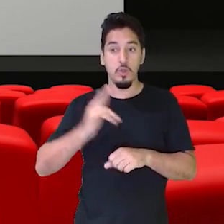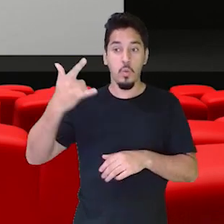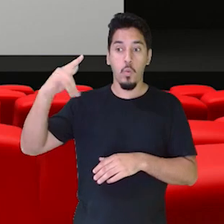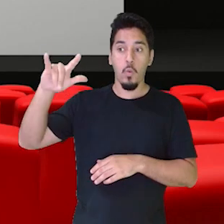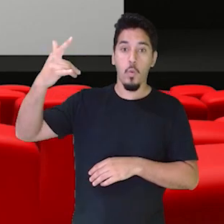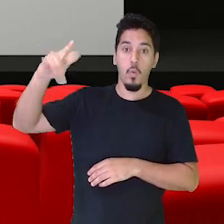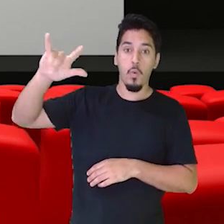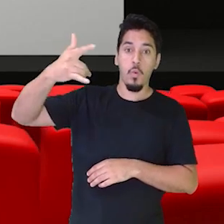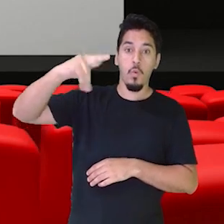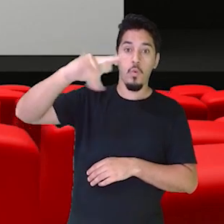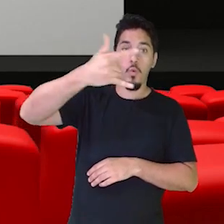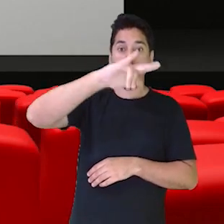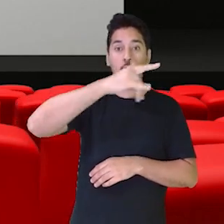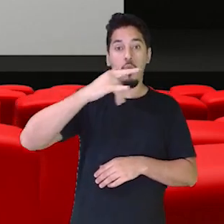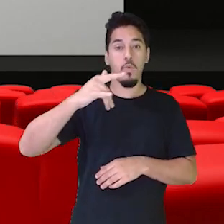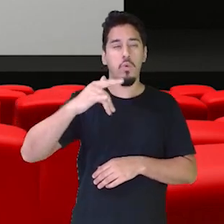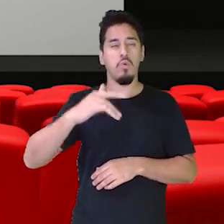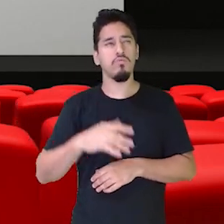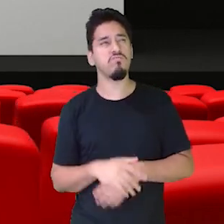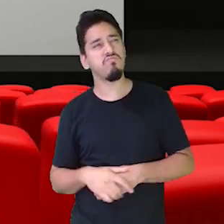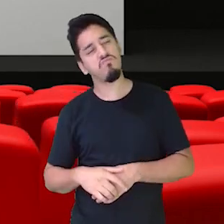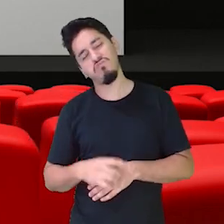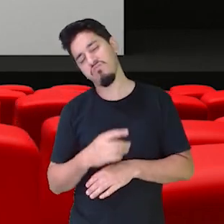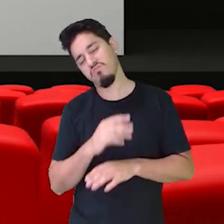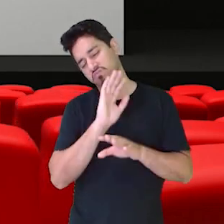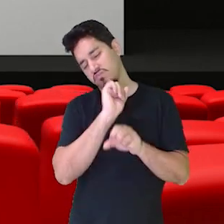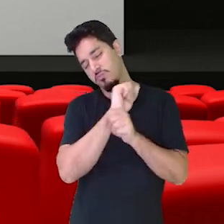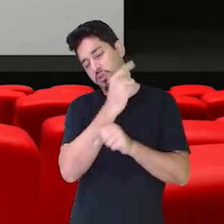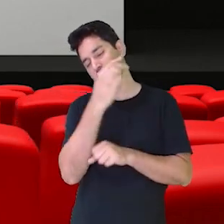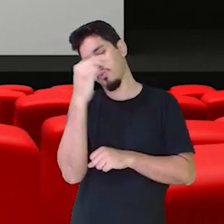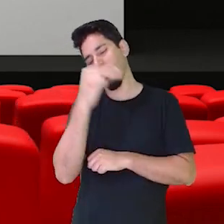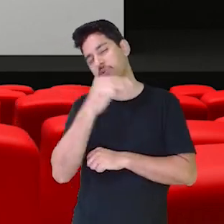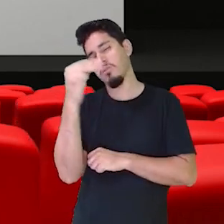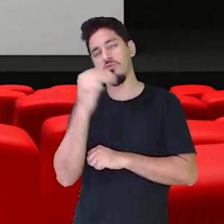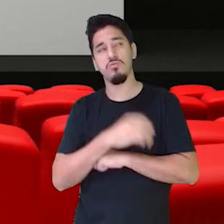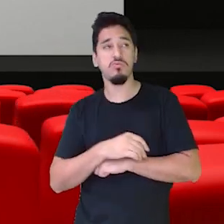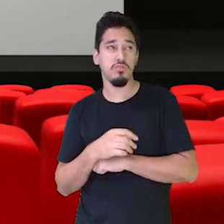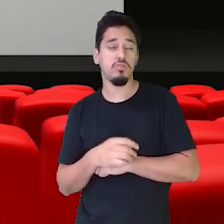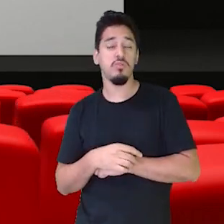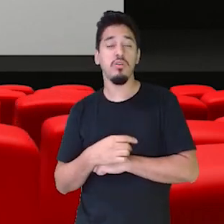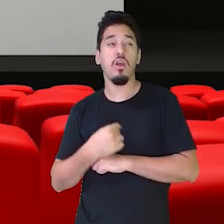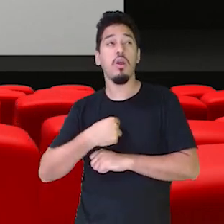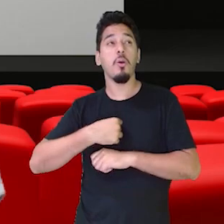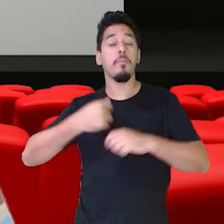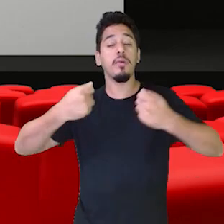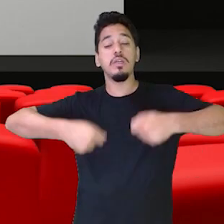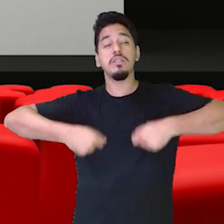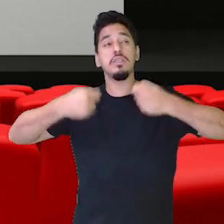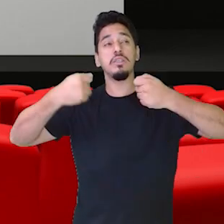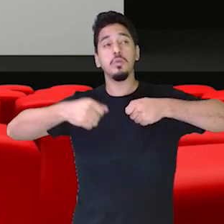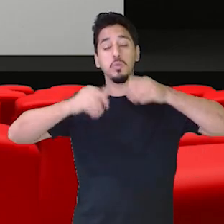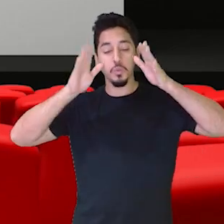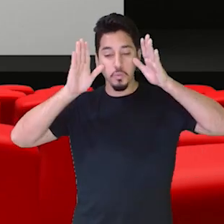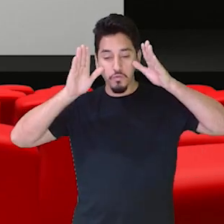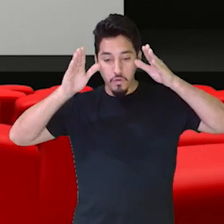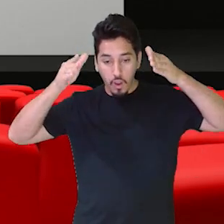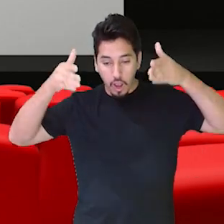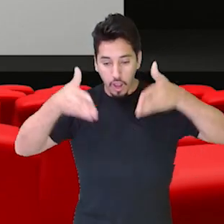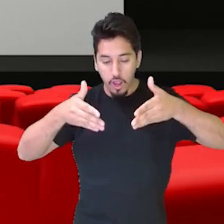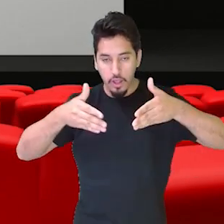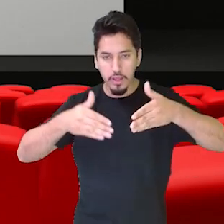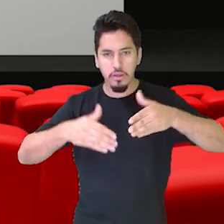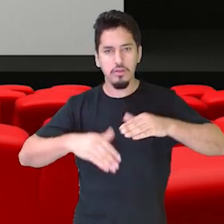passar? Só um minutinho. Eu preciso, ó, me concentrar.